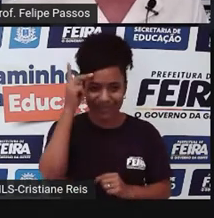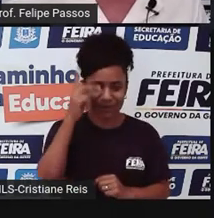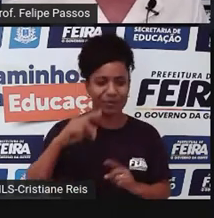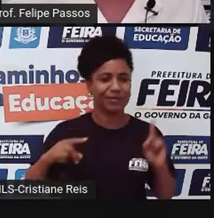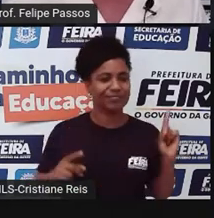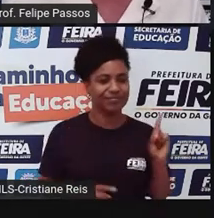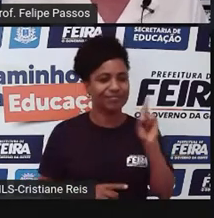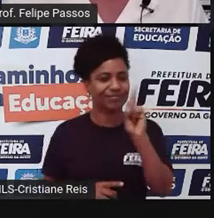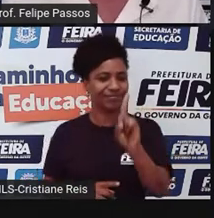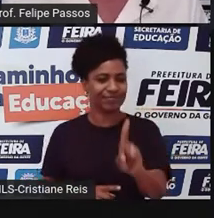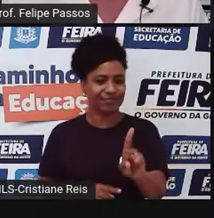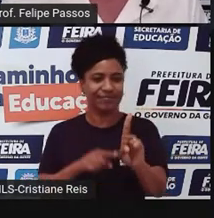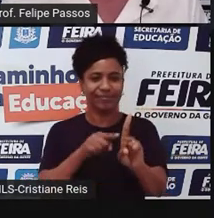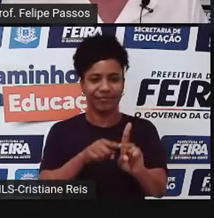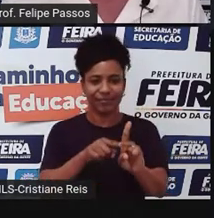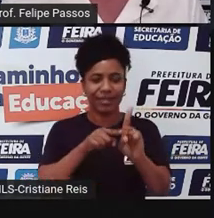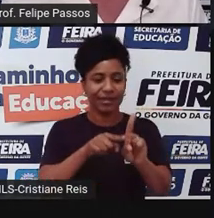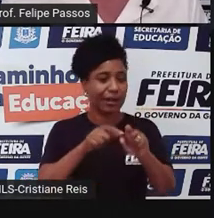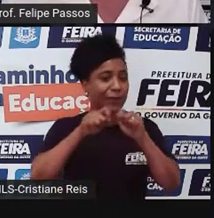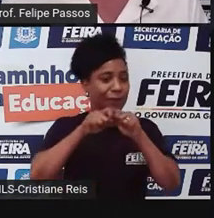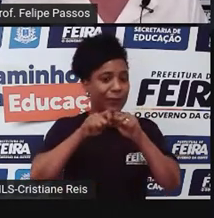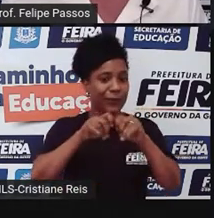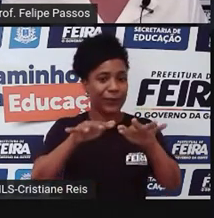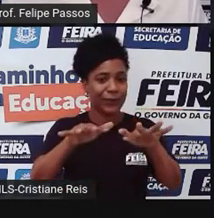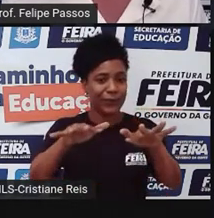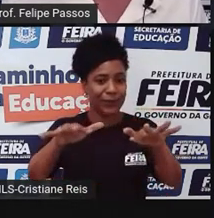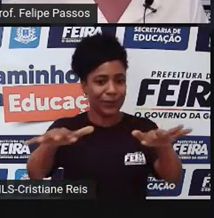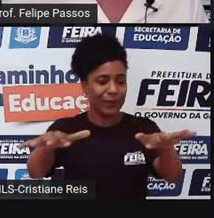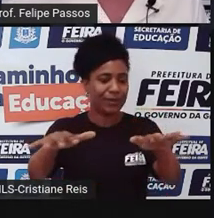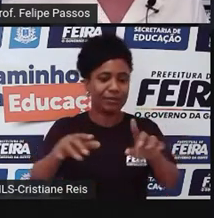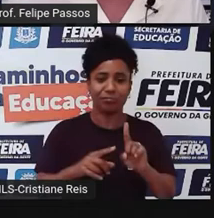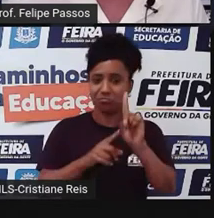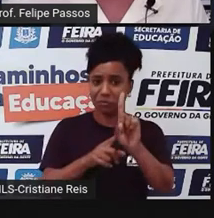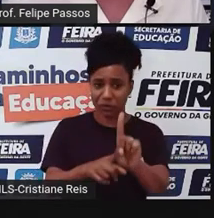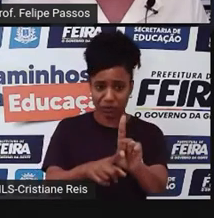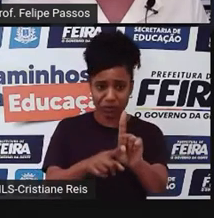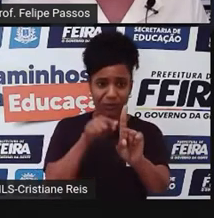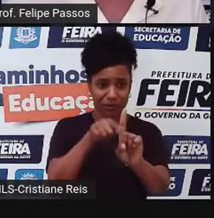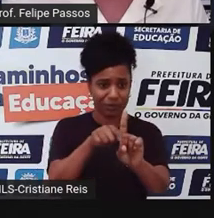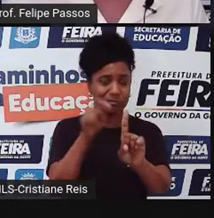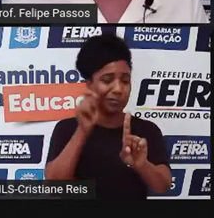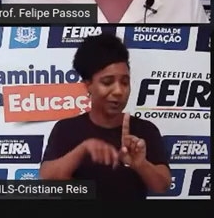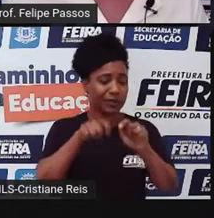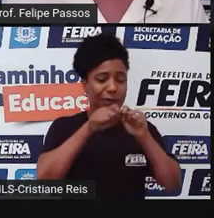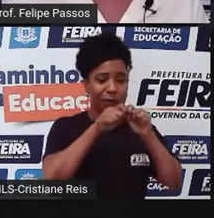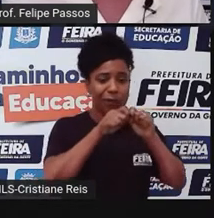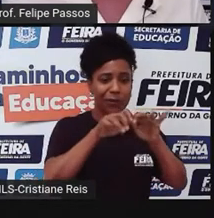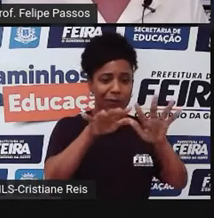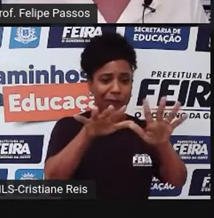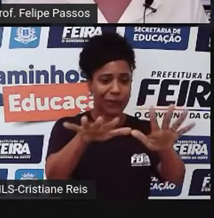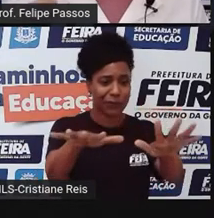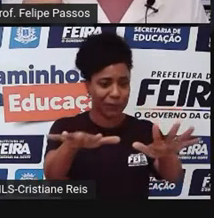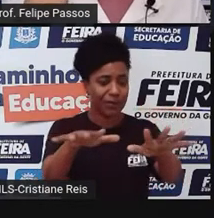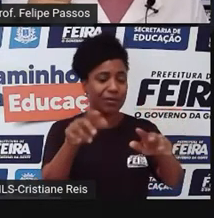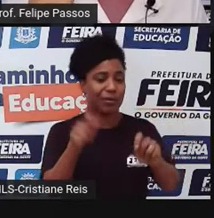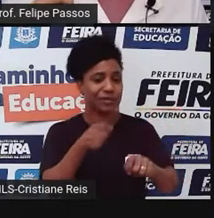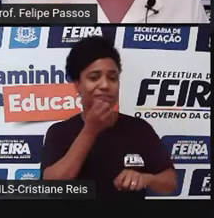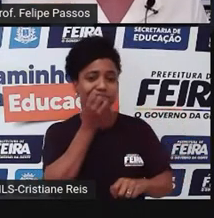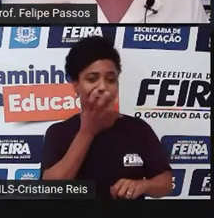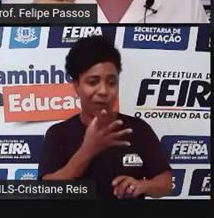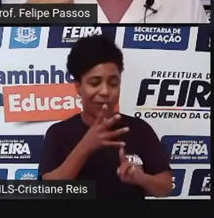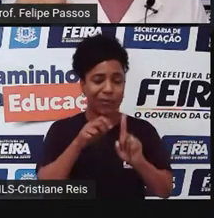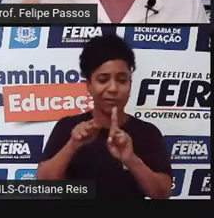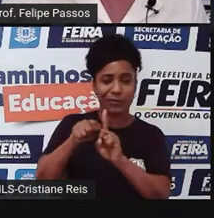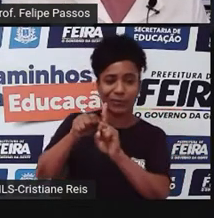pode trabalhar tanto para coisas boas, como também para coisas ruins. Ser influente significa ser